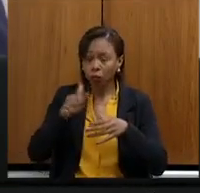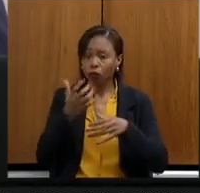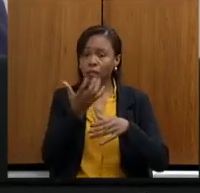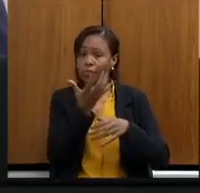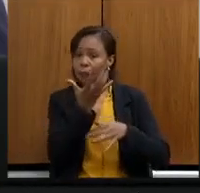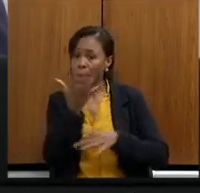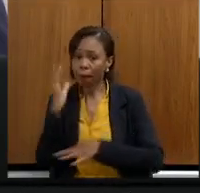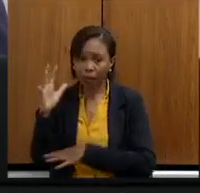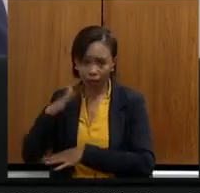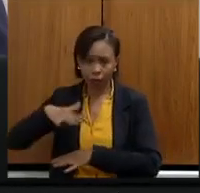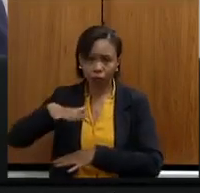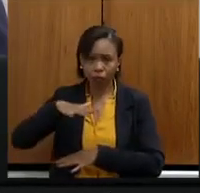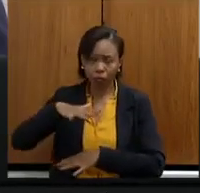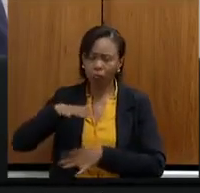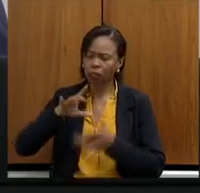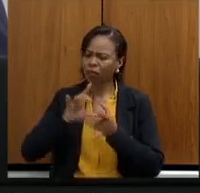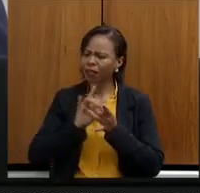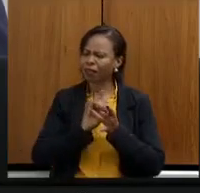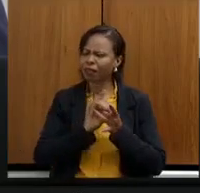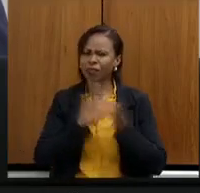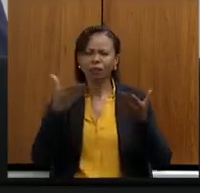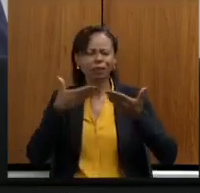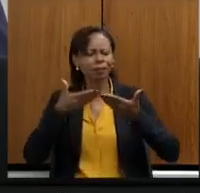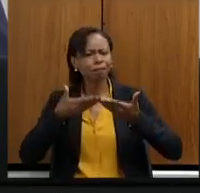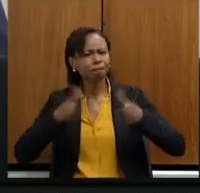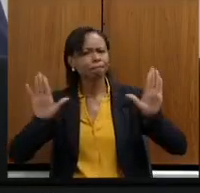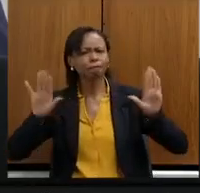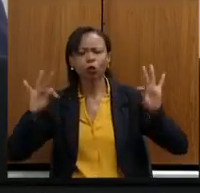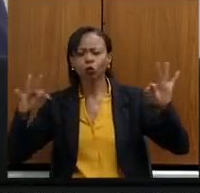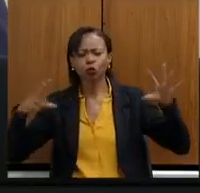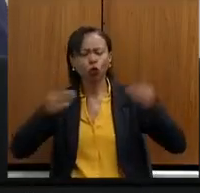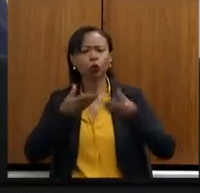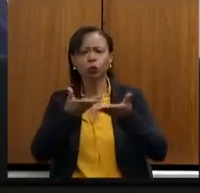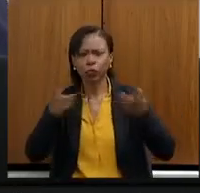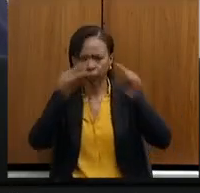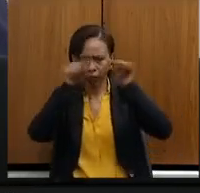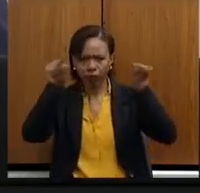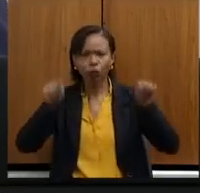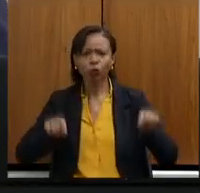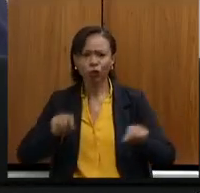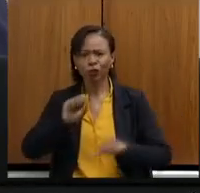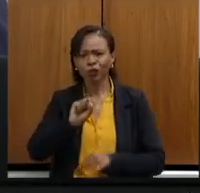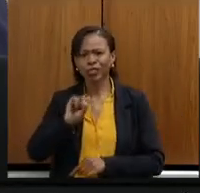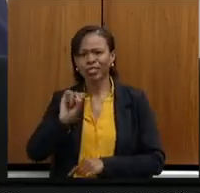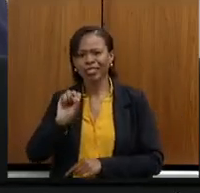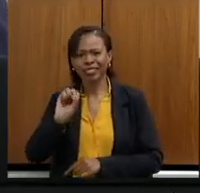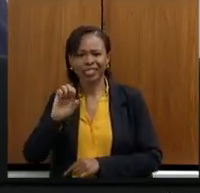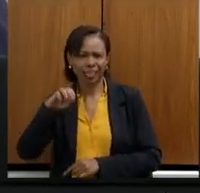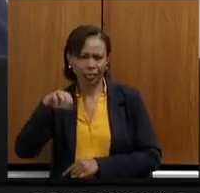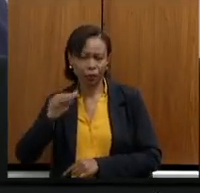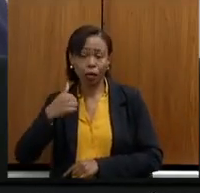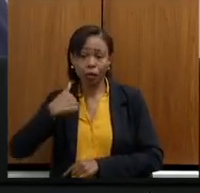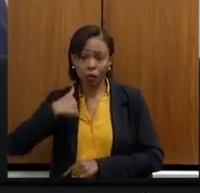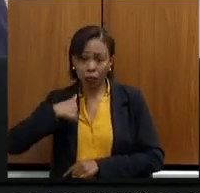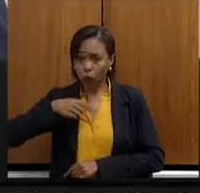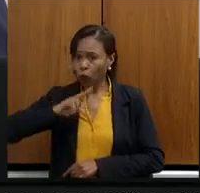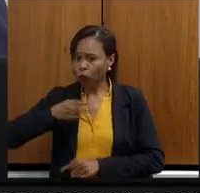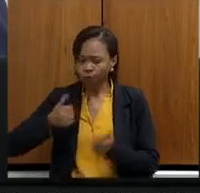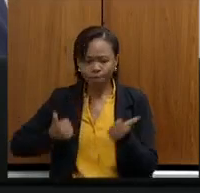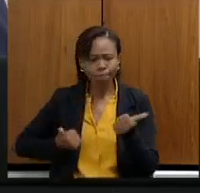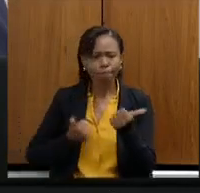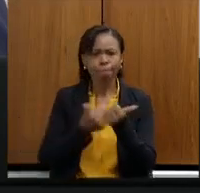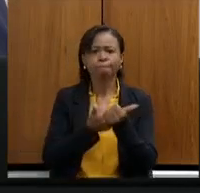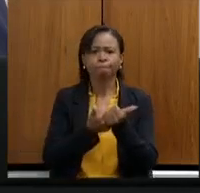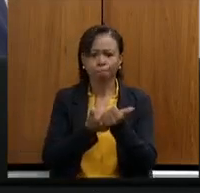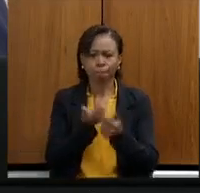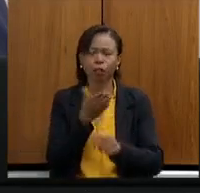portas abertas para todos vocês, servidores do SISEMA, e eu vou continuar aqui, defendendo vocês e atuando